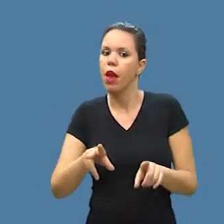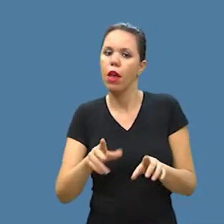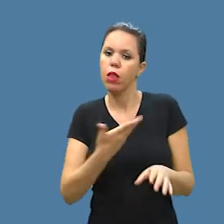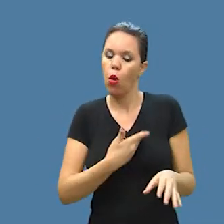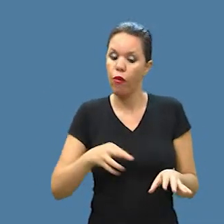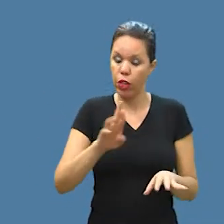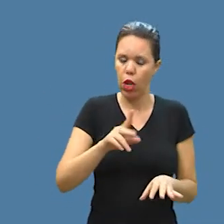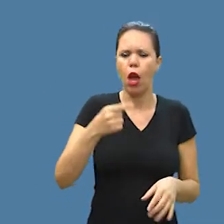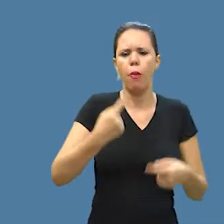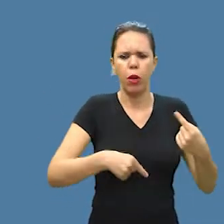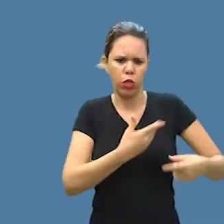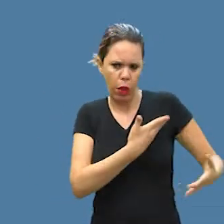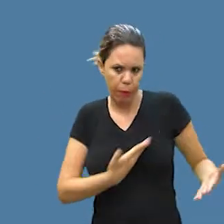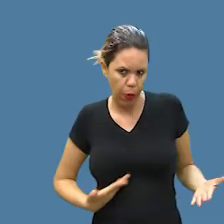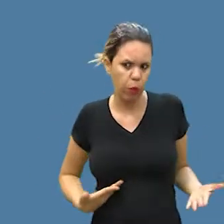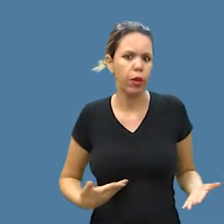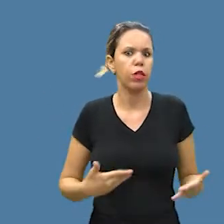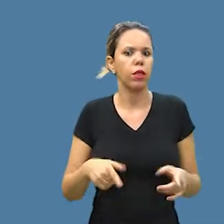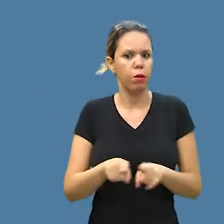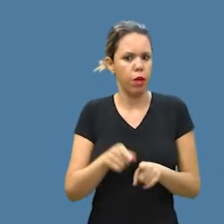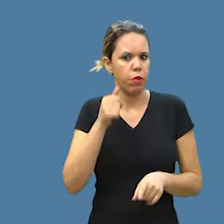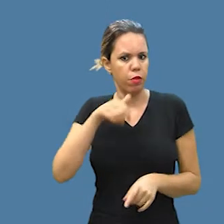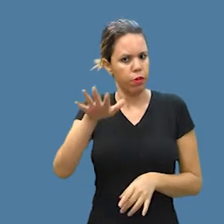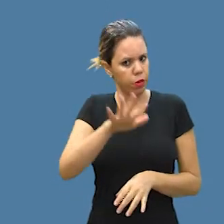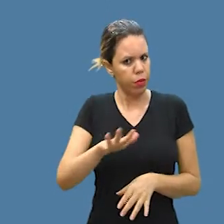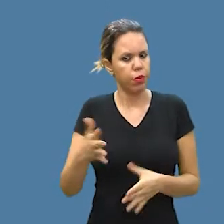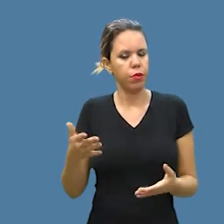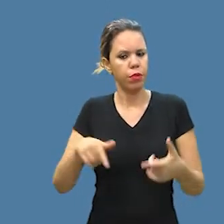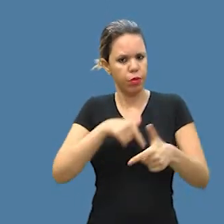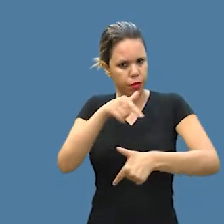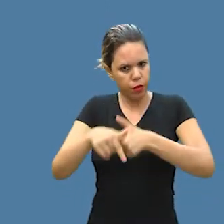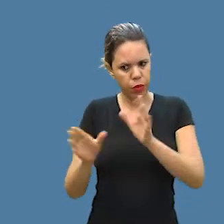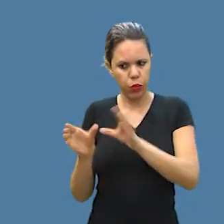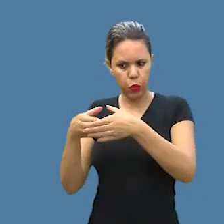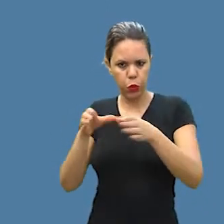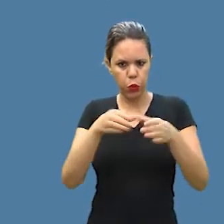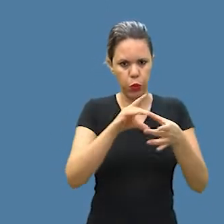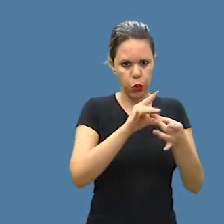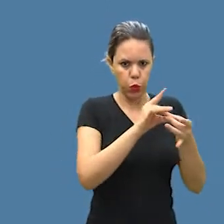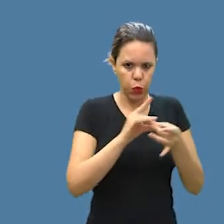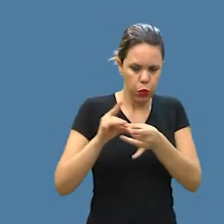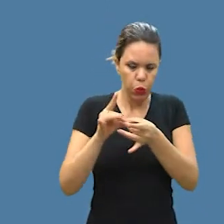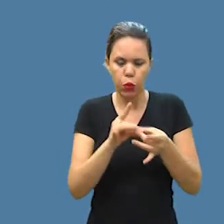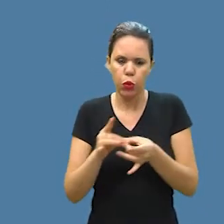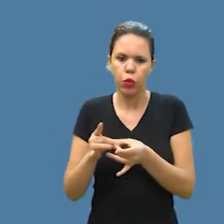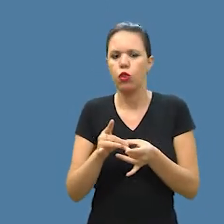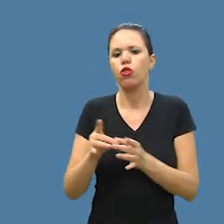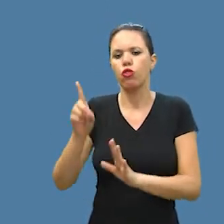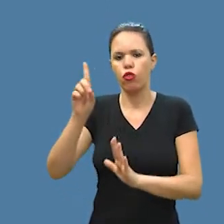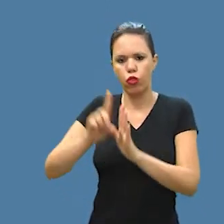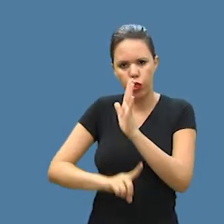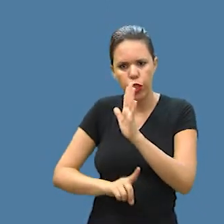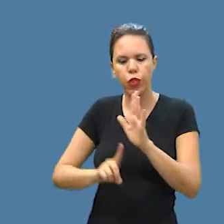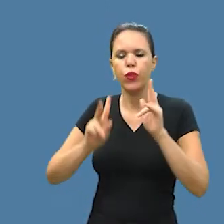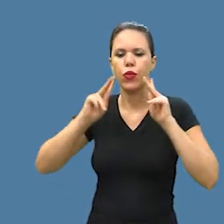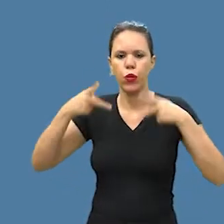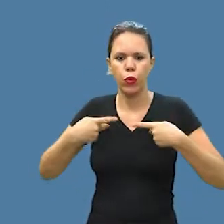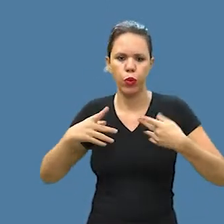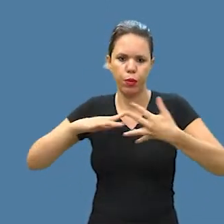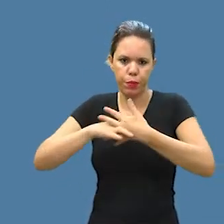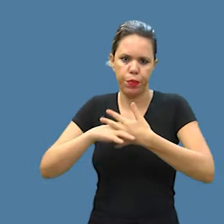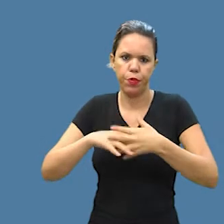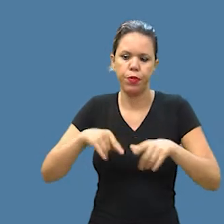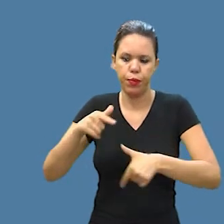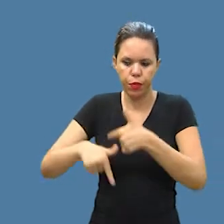não governamentais de políticas públicas para as mulheres, em trabalhar em conjunto com a Comissão de Defesa dos Direitos